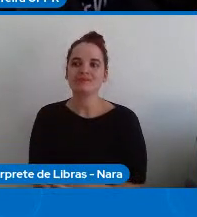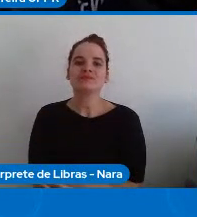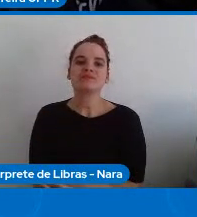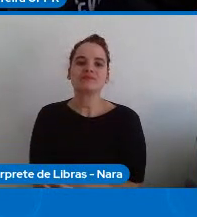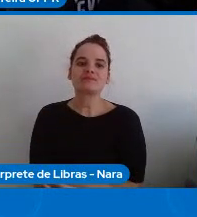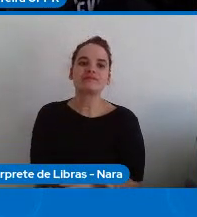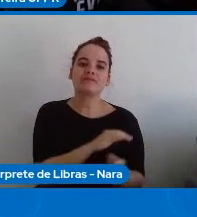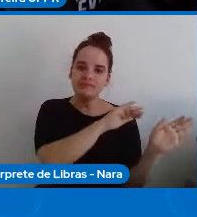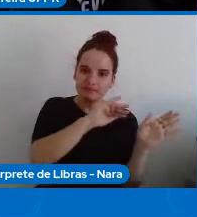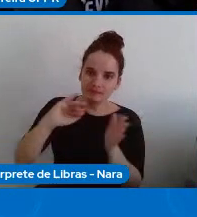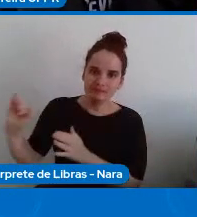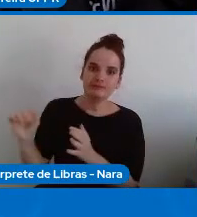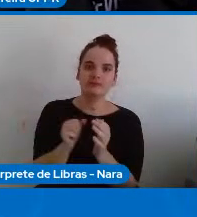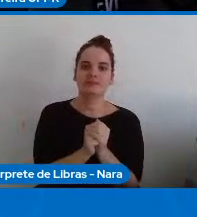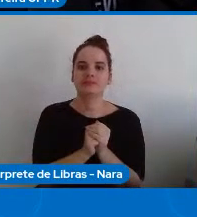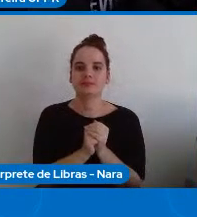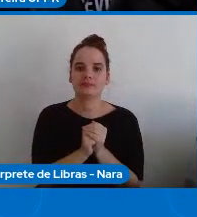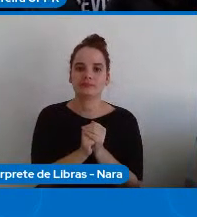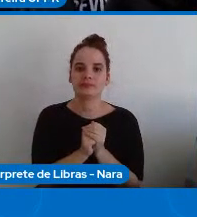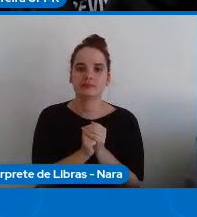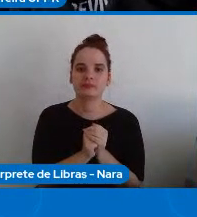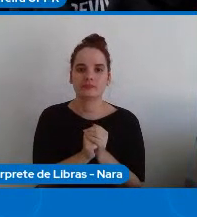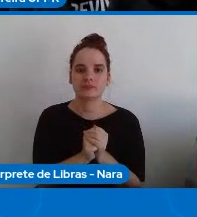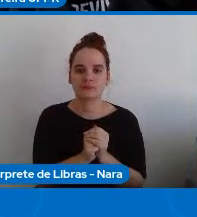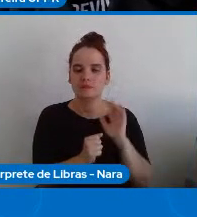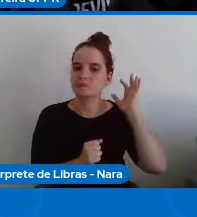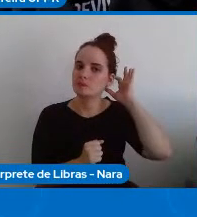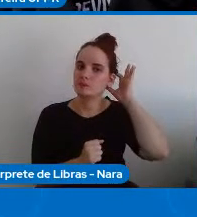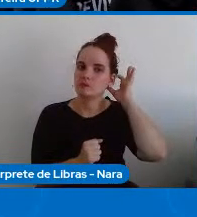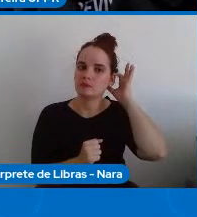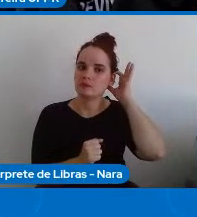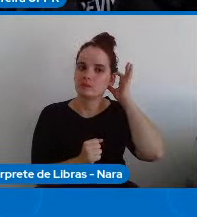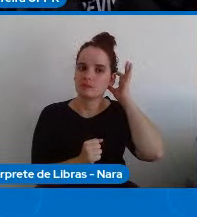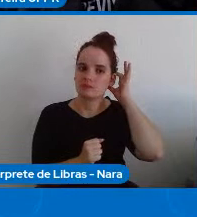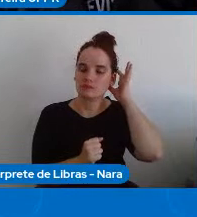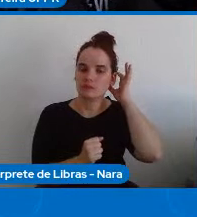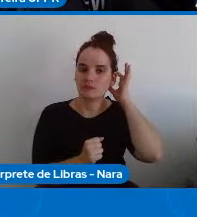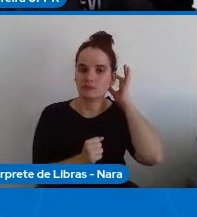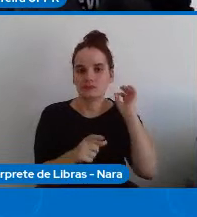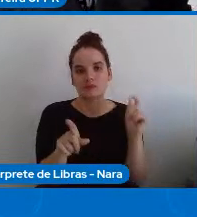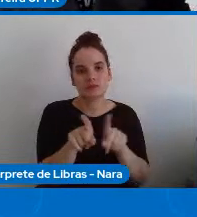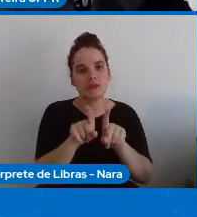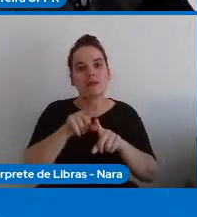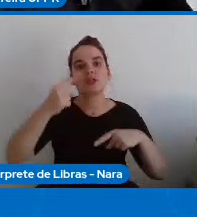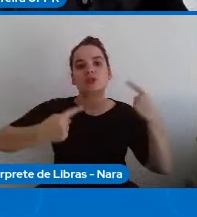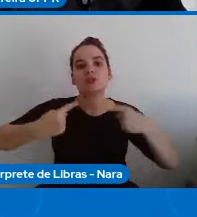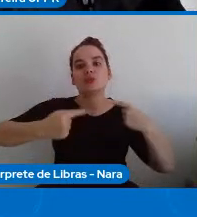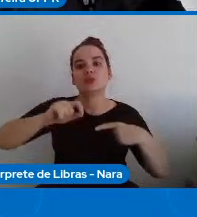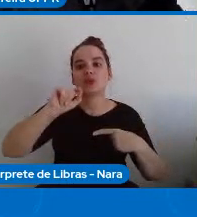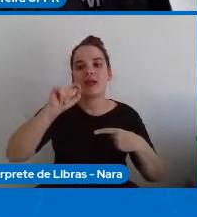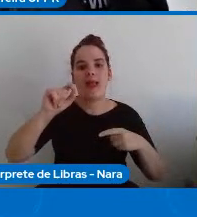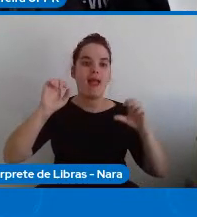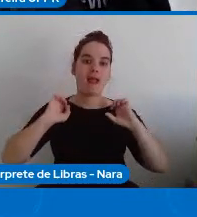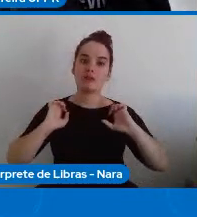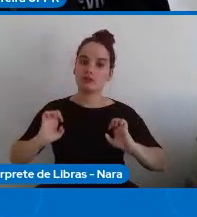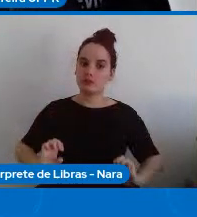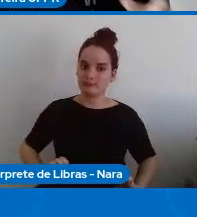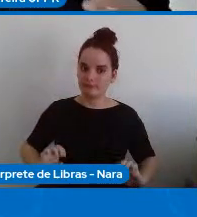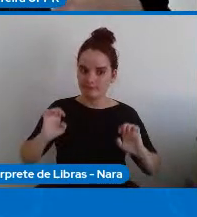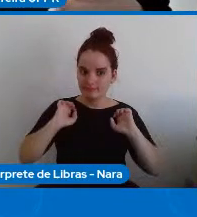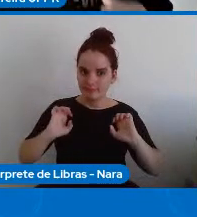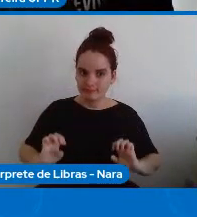nessa introdução nesse momento a gente também faz uma discussão sobre as questões éticas utilizando